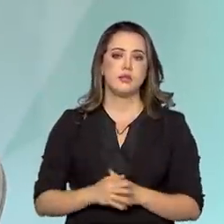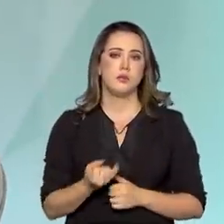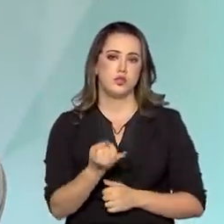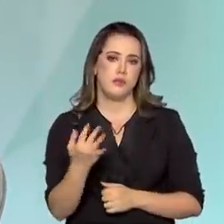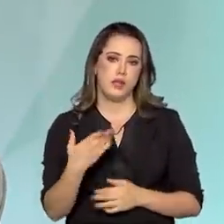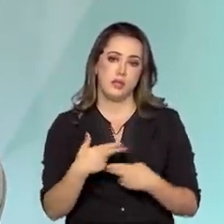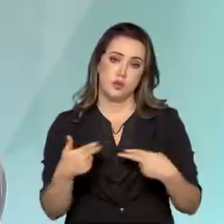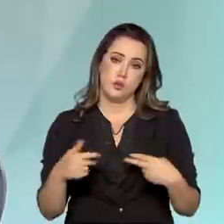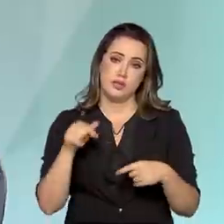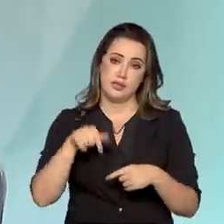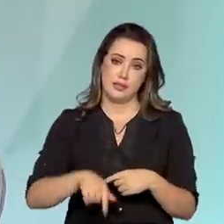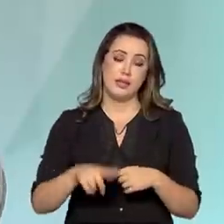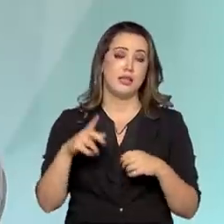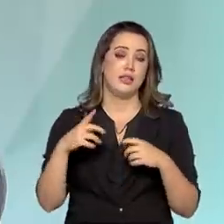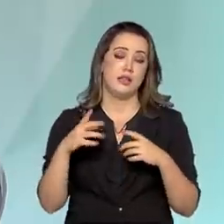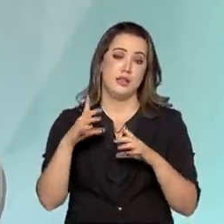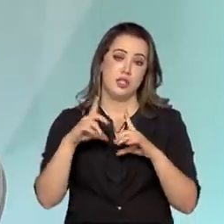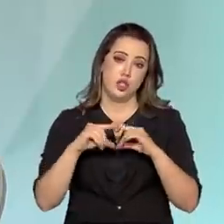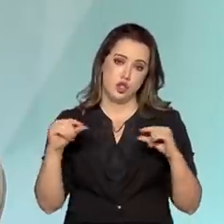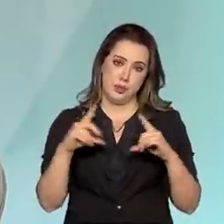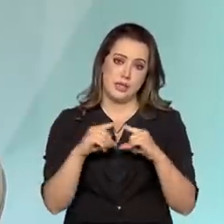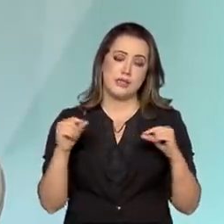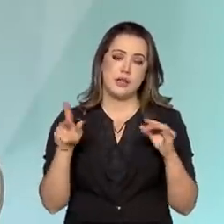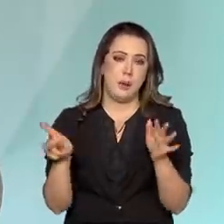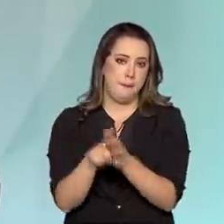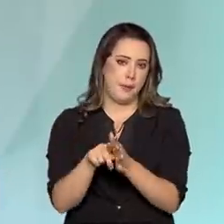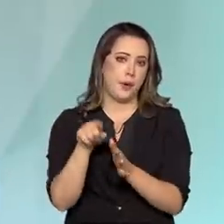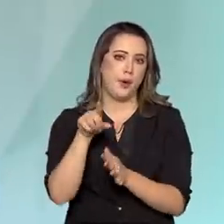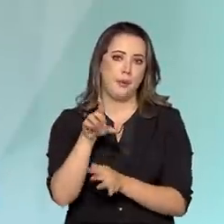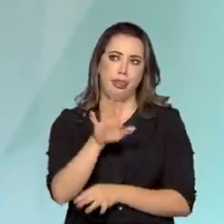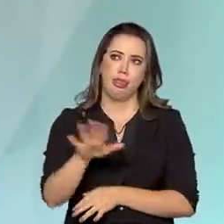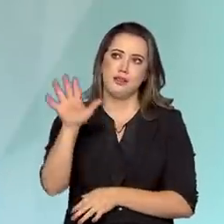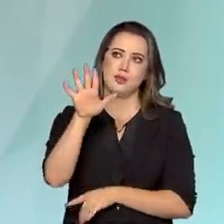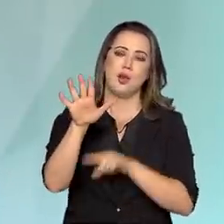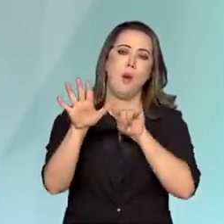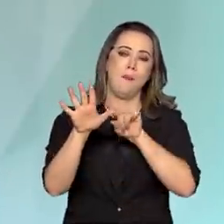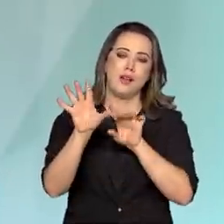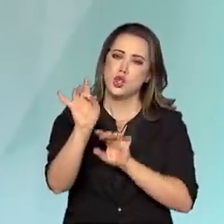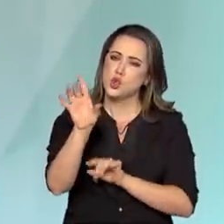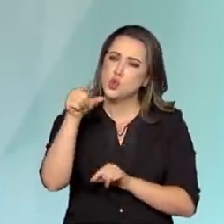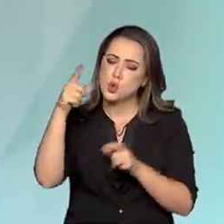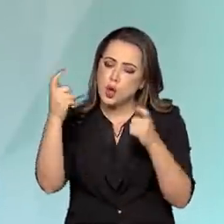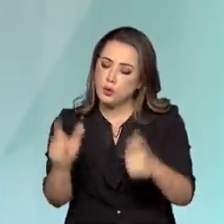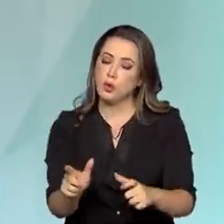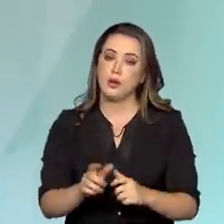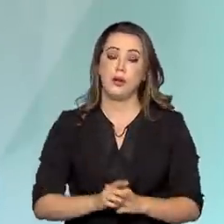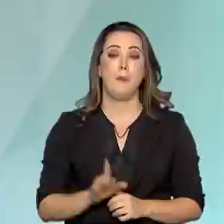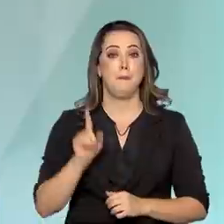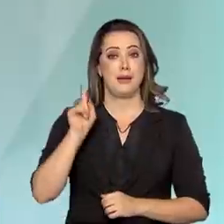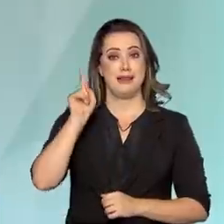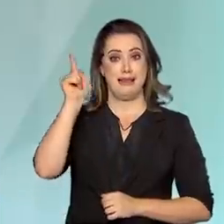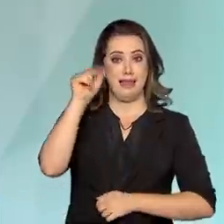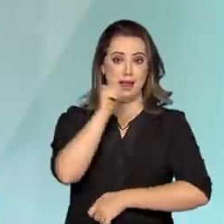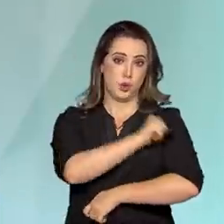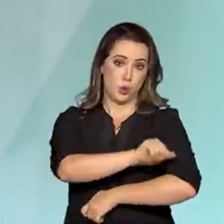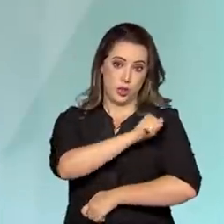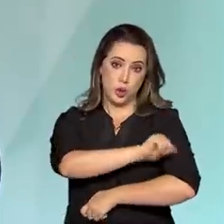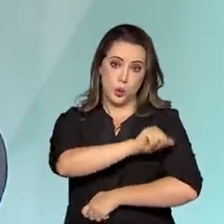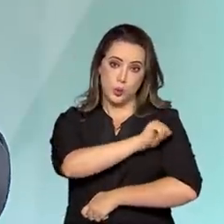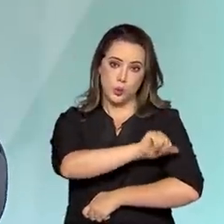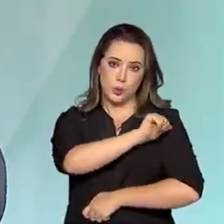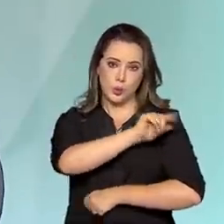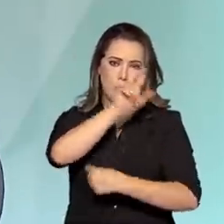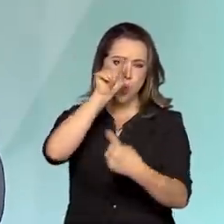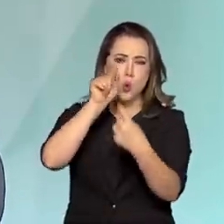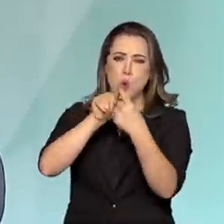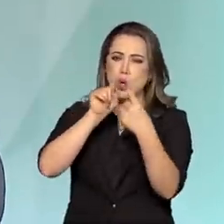chamadas de nacionais, ela foi construída como a nova capital, etc. Agora, a Biblioteca Nacional do Rio de Janeiro, ela tem a missão de preservar a memória